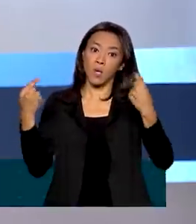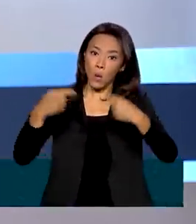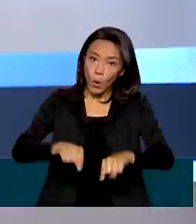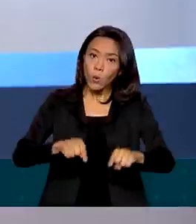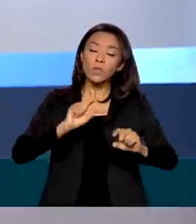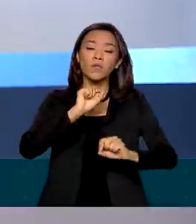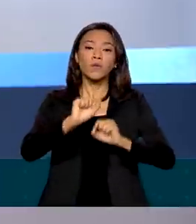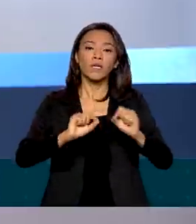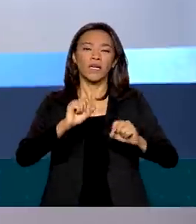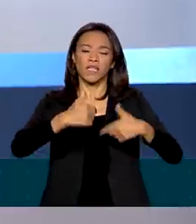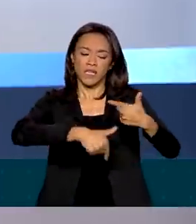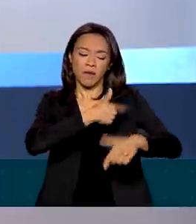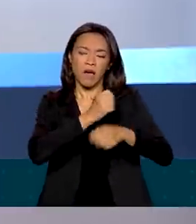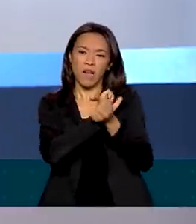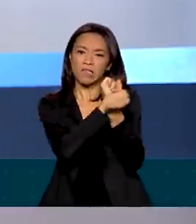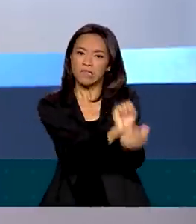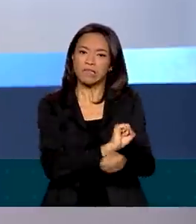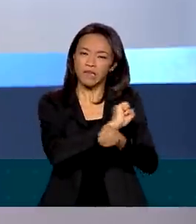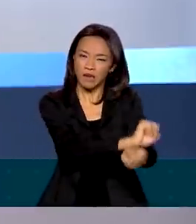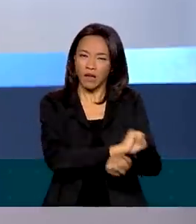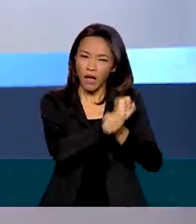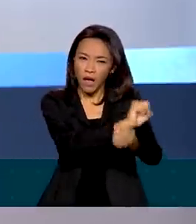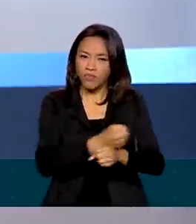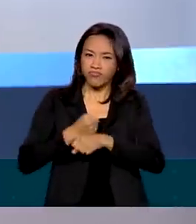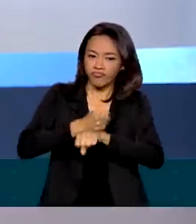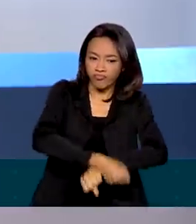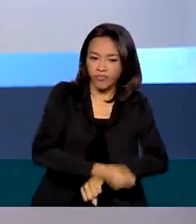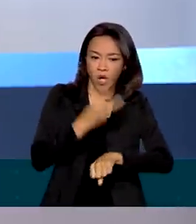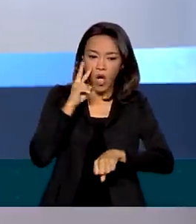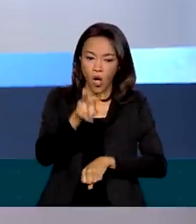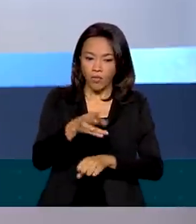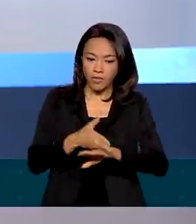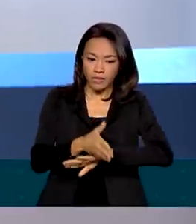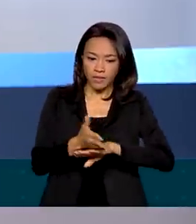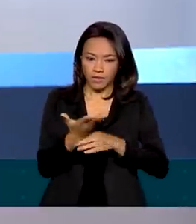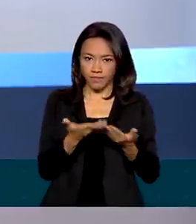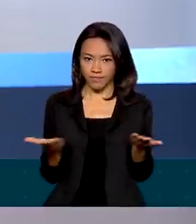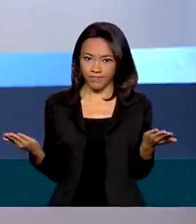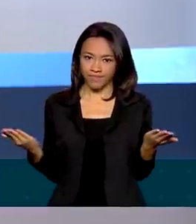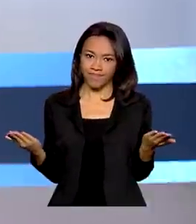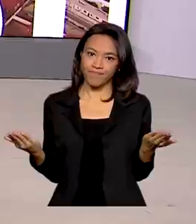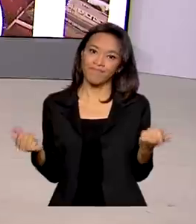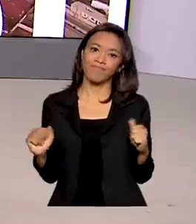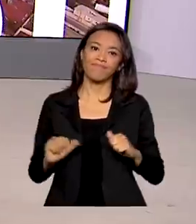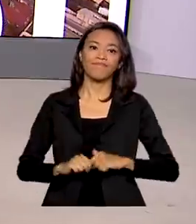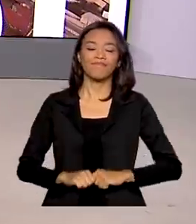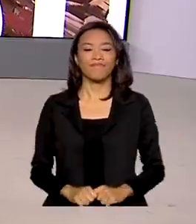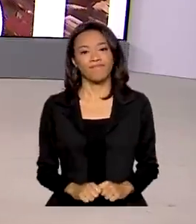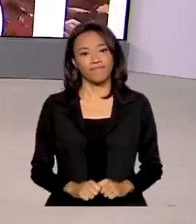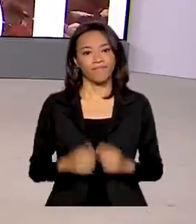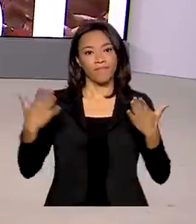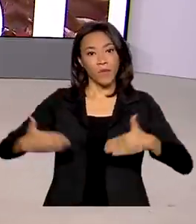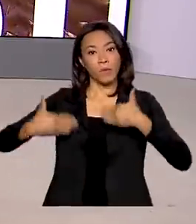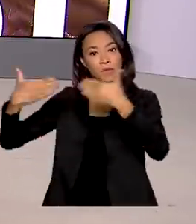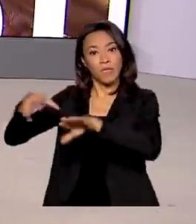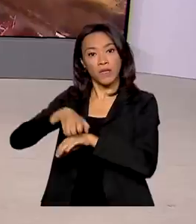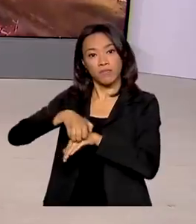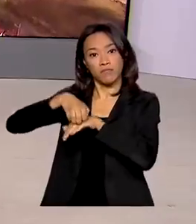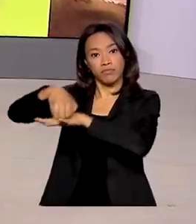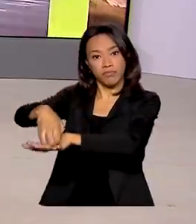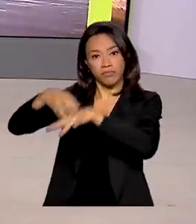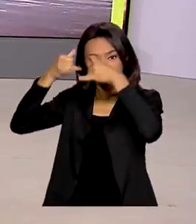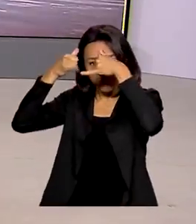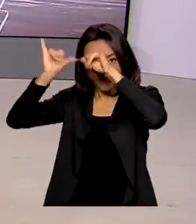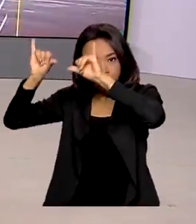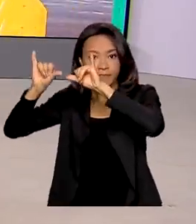análogo à escravidão. O endereço para acessar a página é este que aparece aí na sua tela. O Ministério da Agricultura, Pecuária